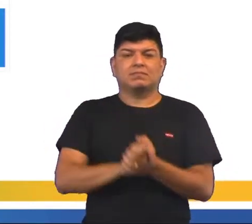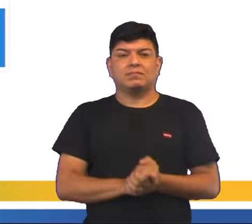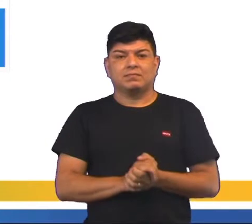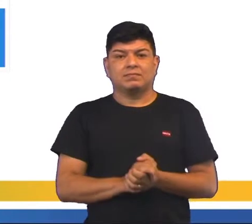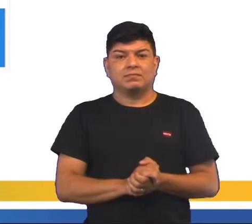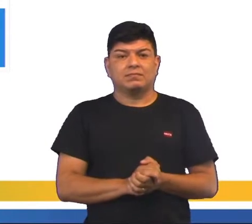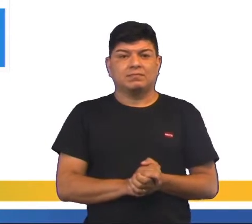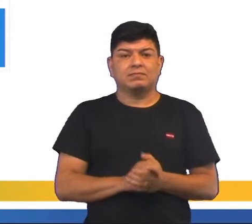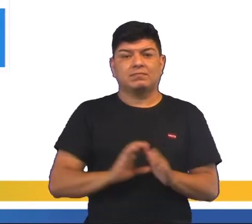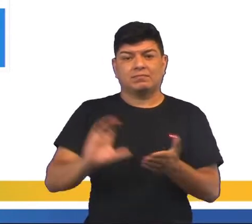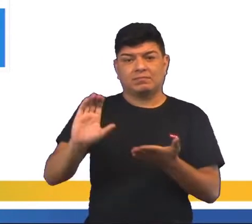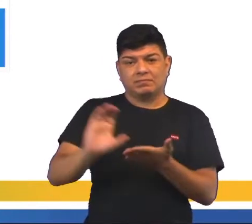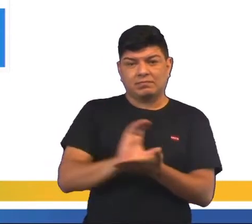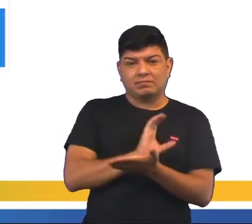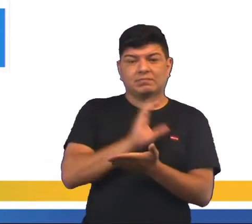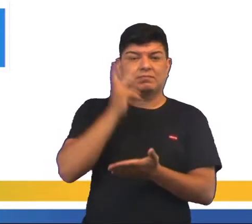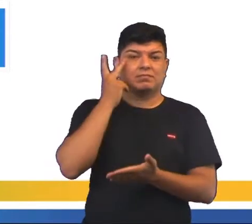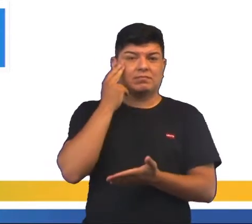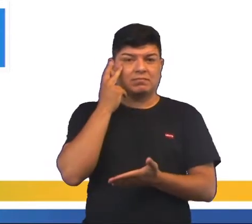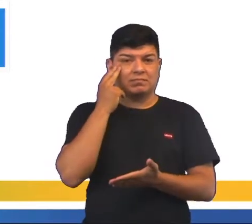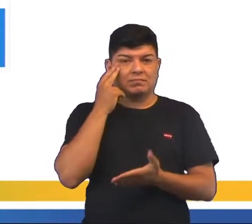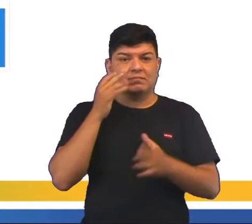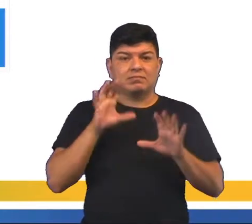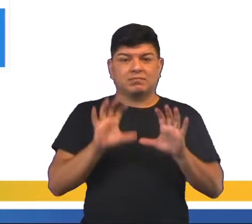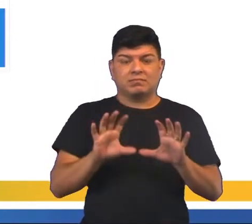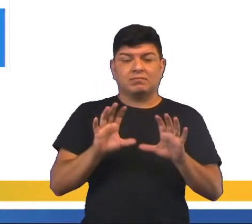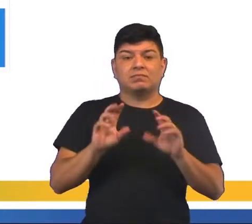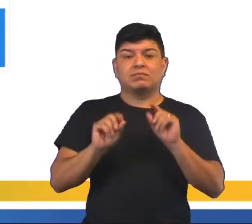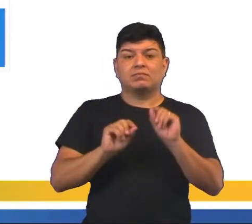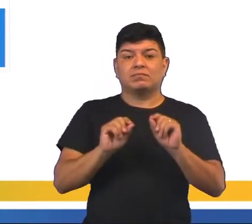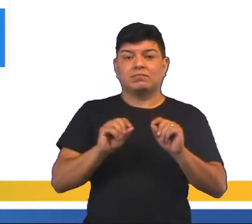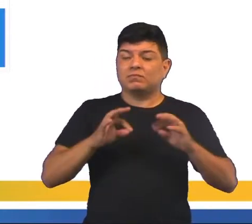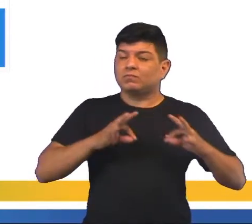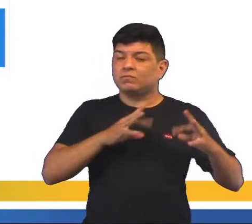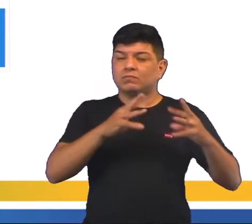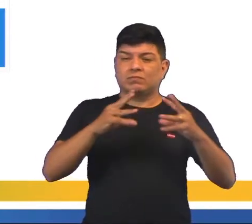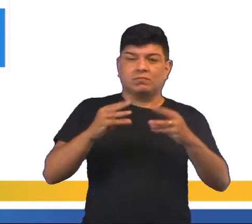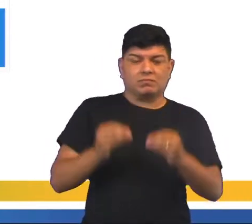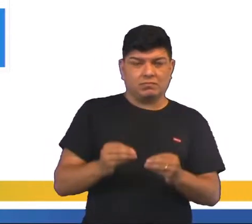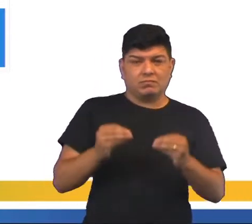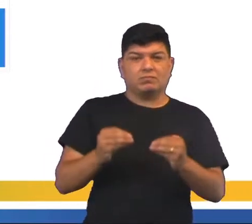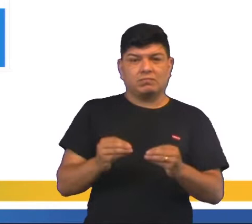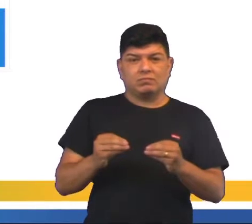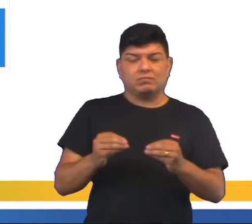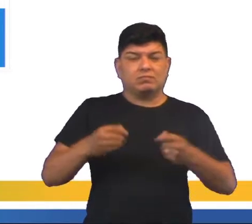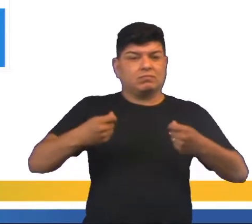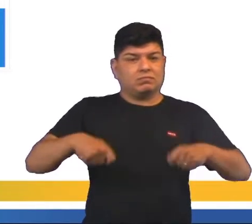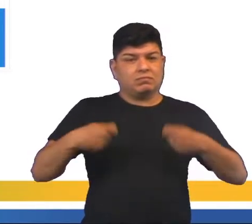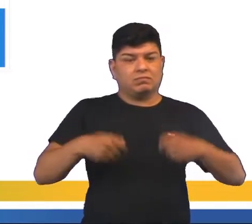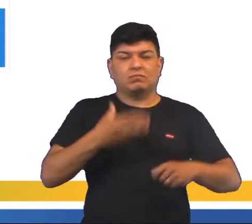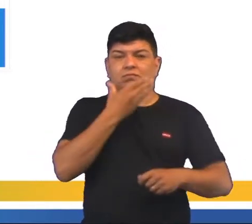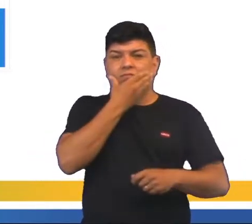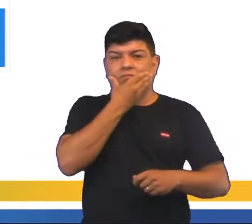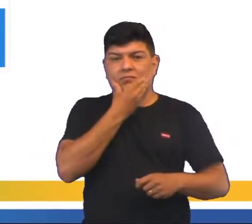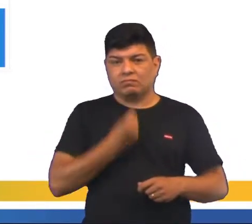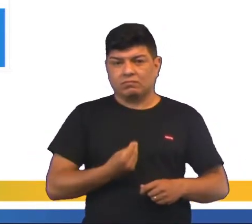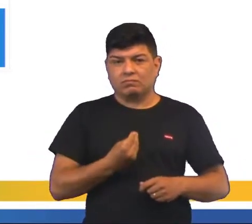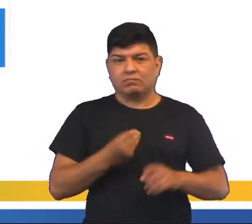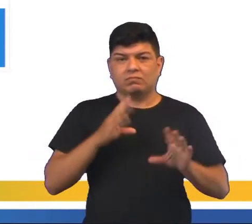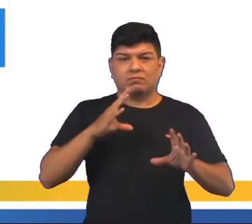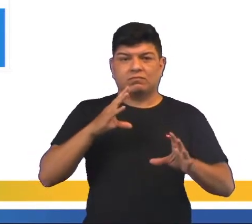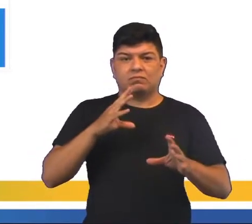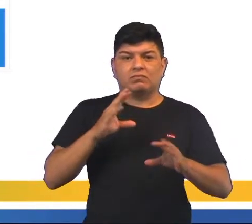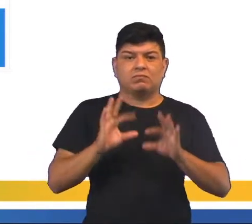Então, os recursos naturais são definidos como tudo aquilo que é necessário ao homem na